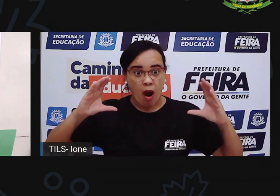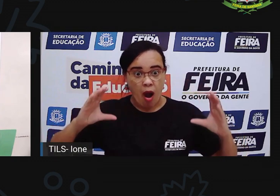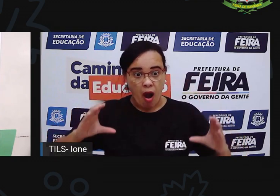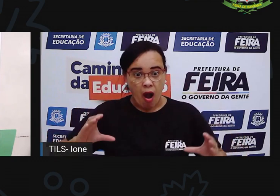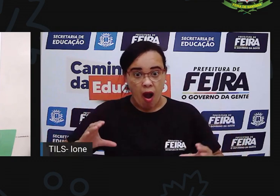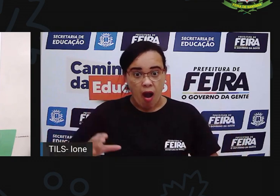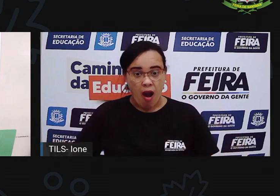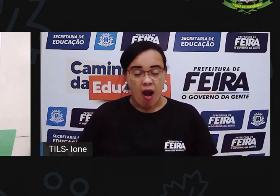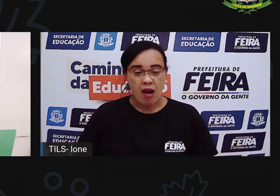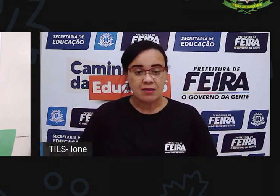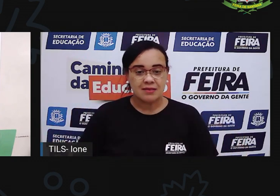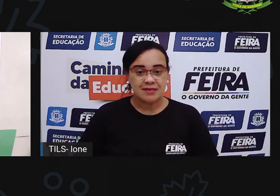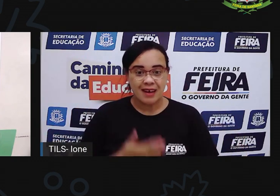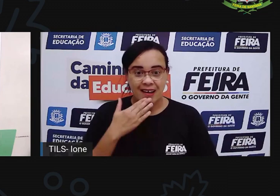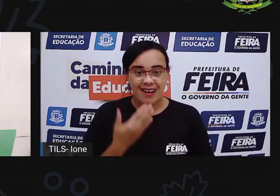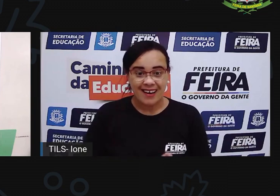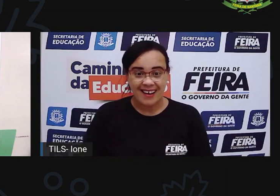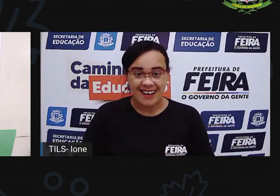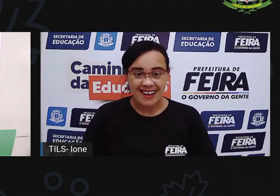Olha!